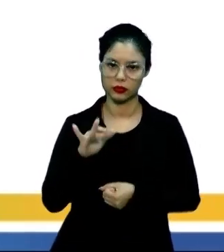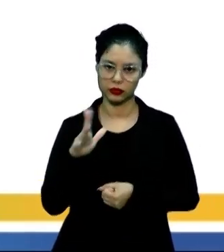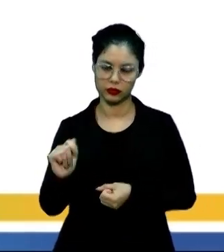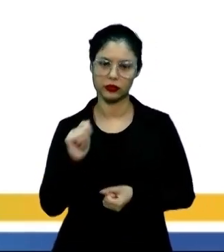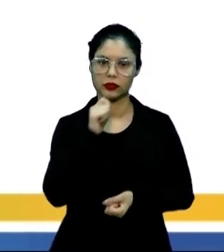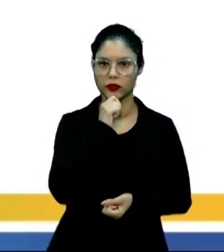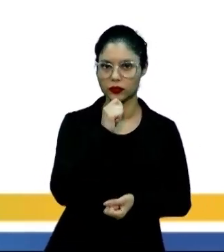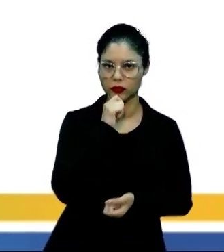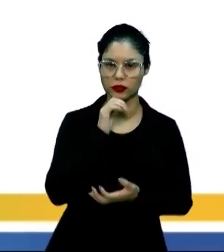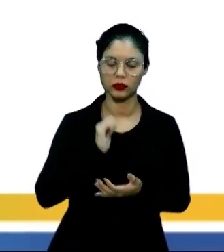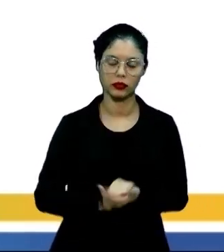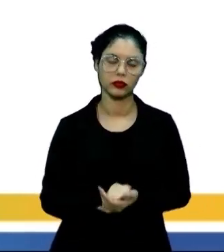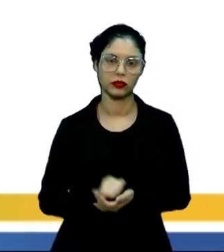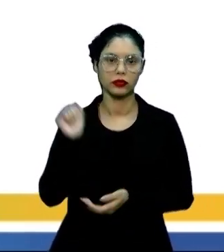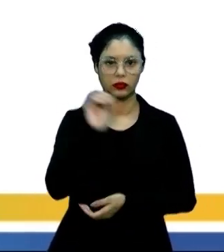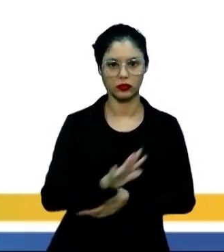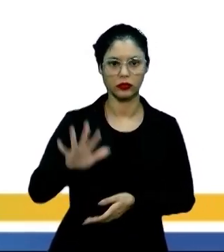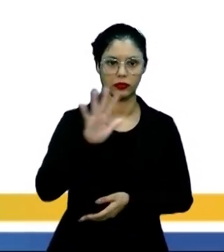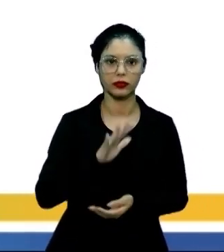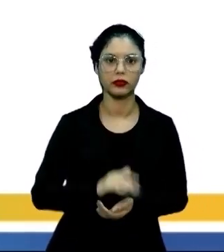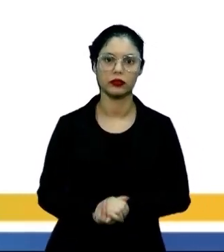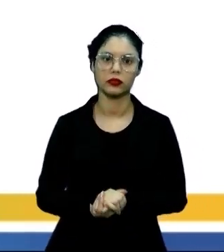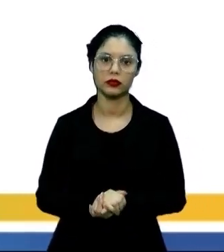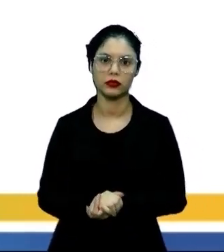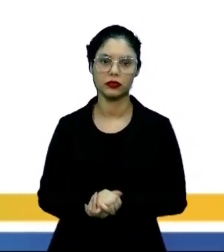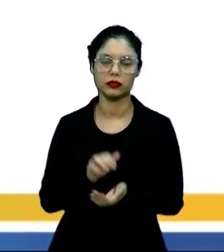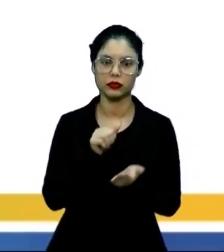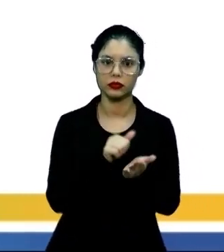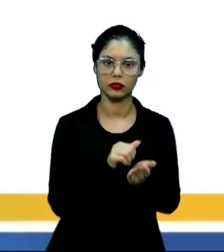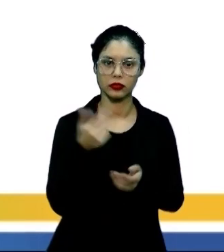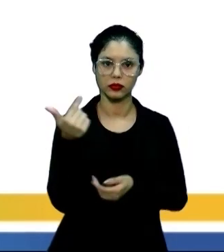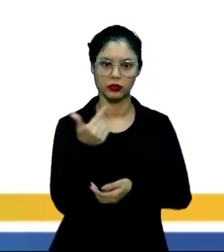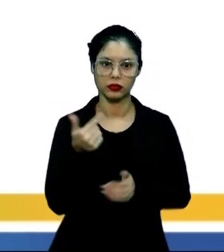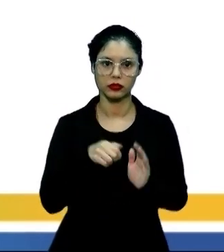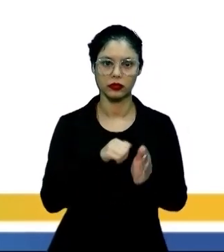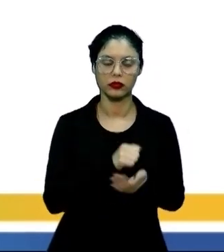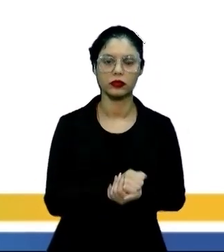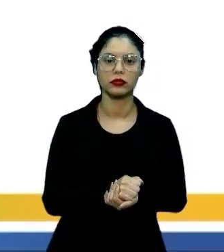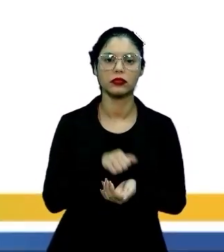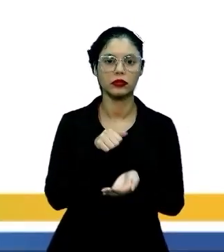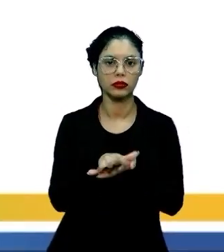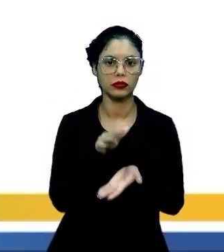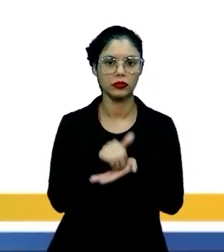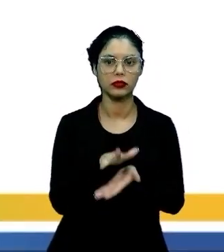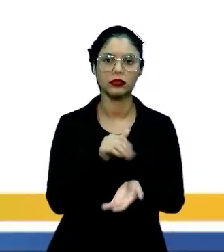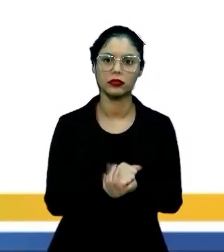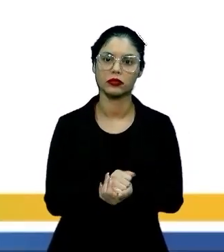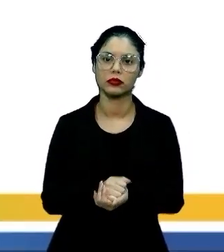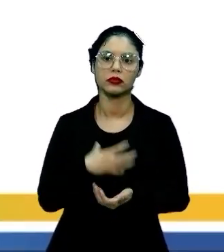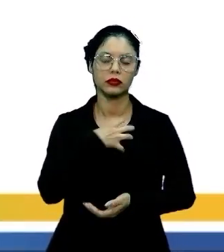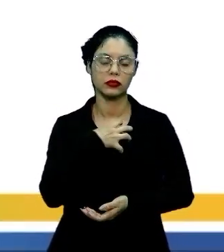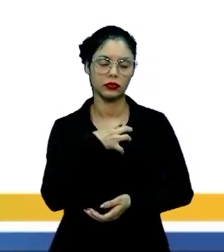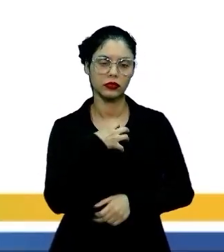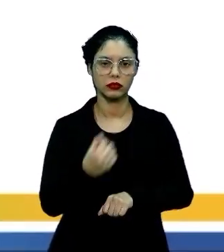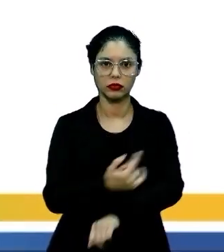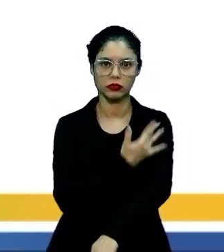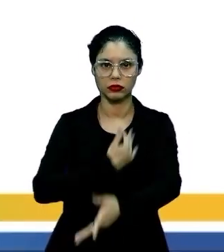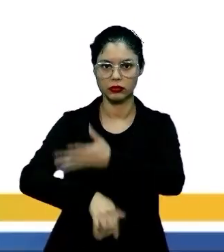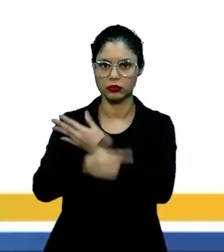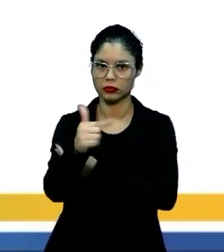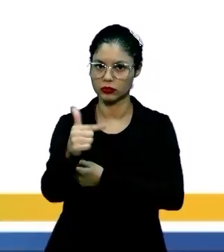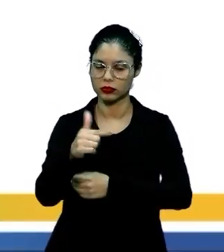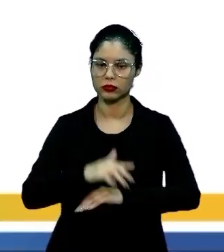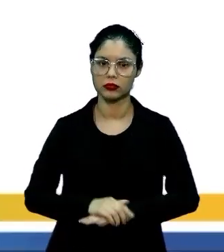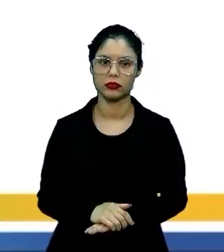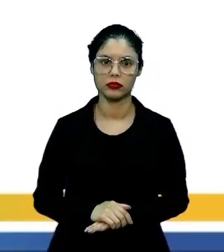nacionalismo. A segunda é a rejeição à subjetividade ao sentimentalismo.